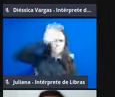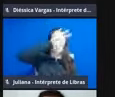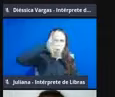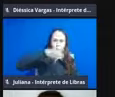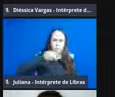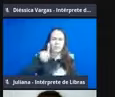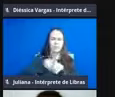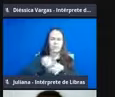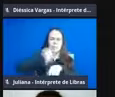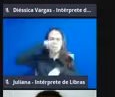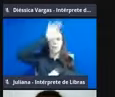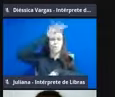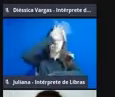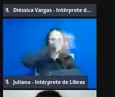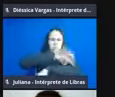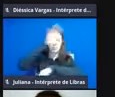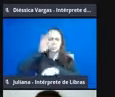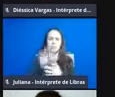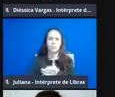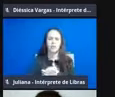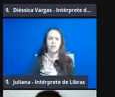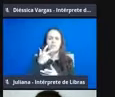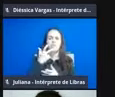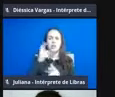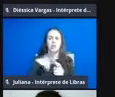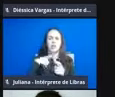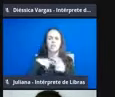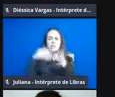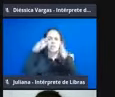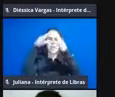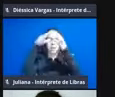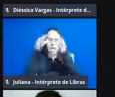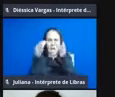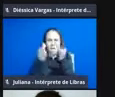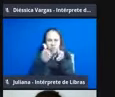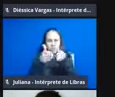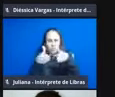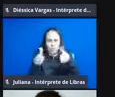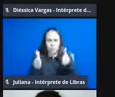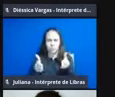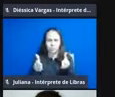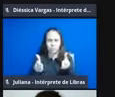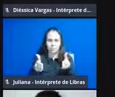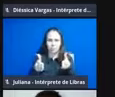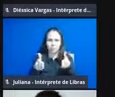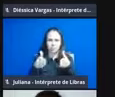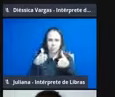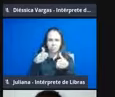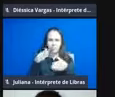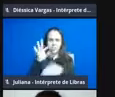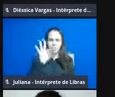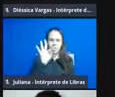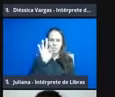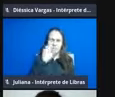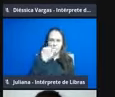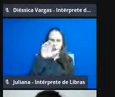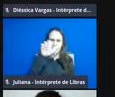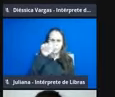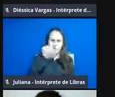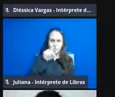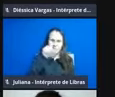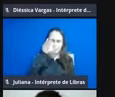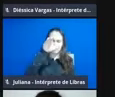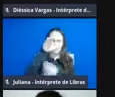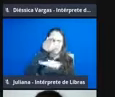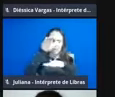fato deles terem uma cintura, né, eles têm uma cinturinha bem fininha entre o tórax e o abdômen, tá?